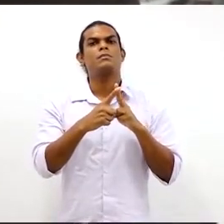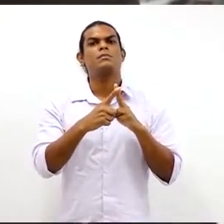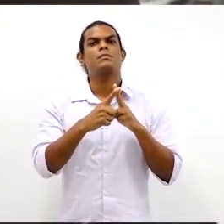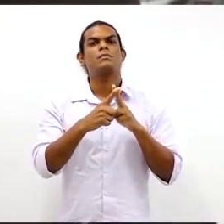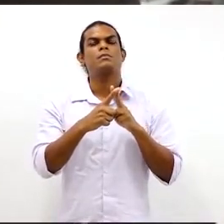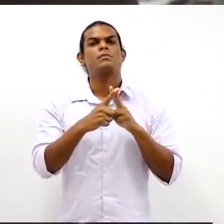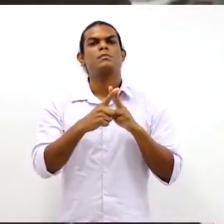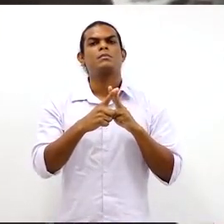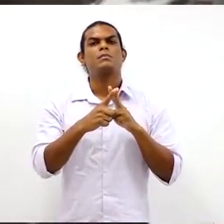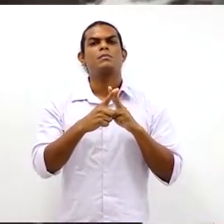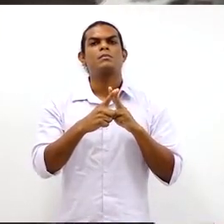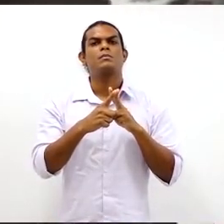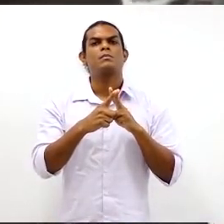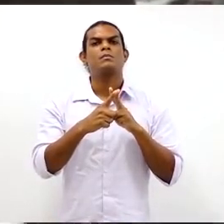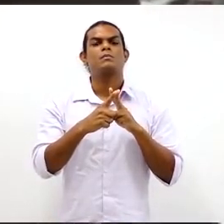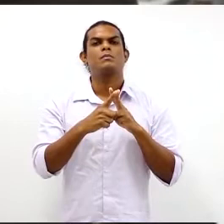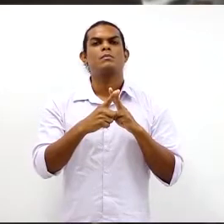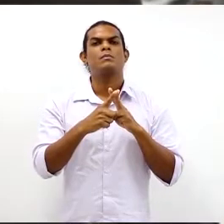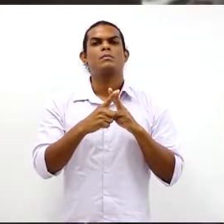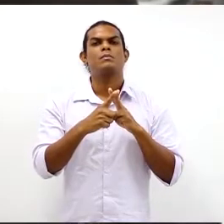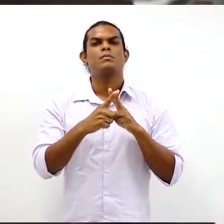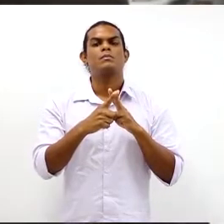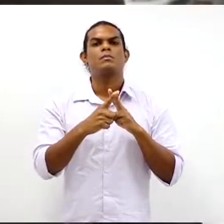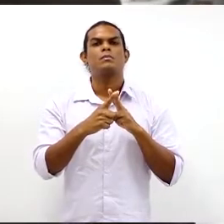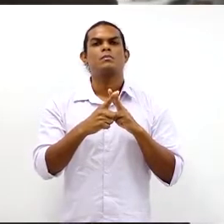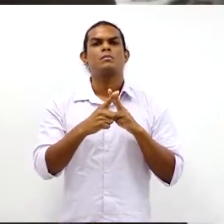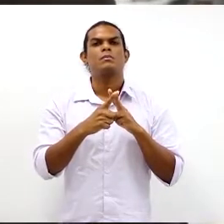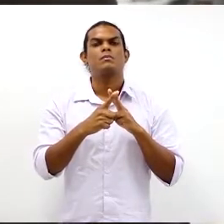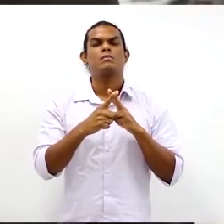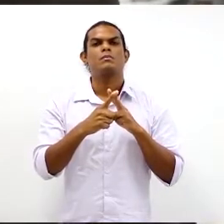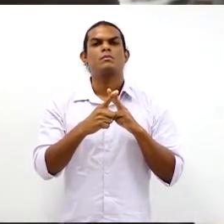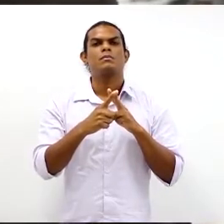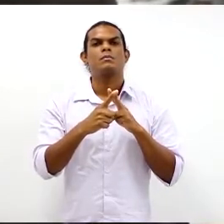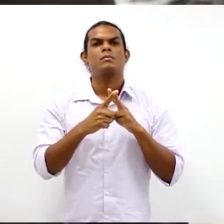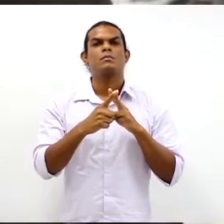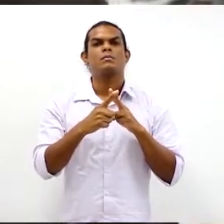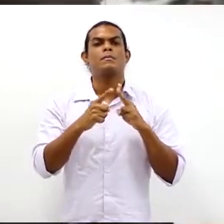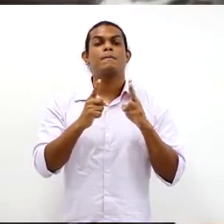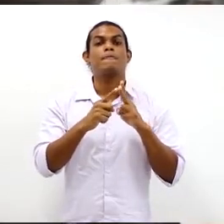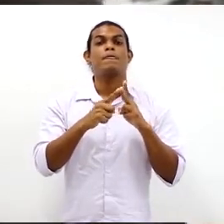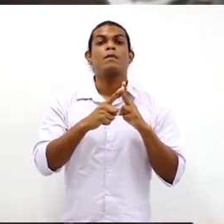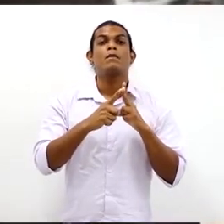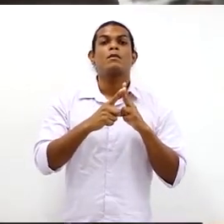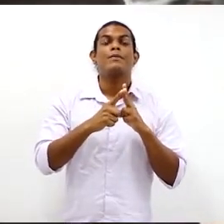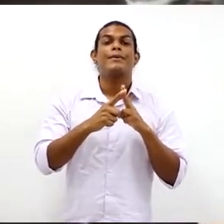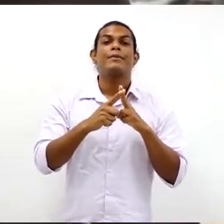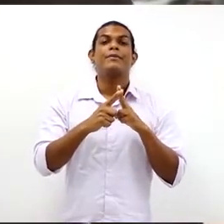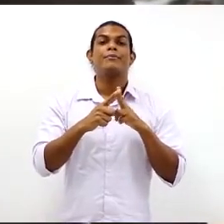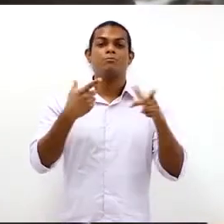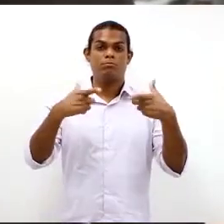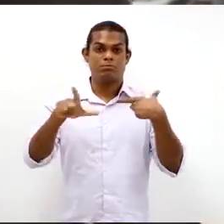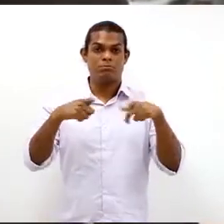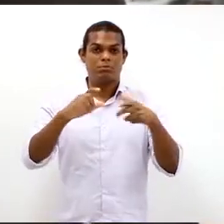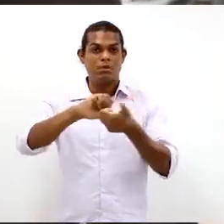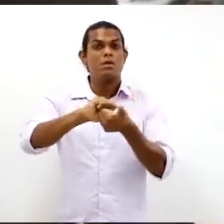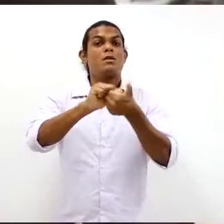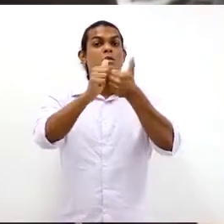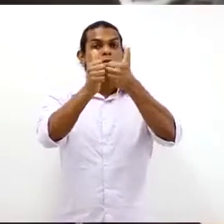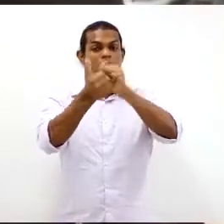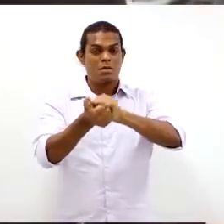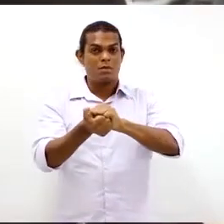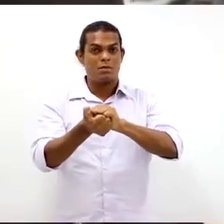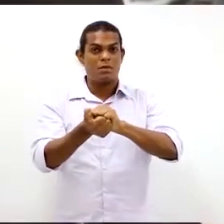falar sobre a questão do conceito, das concepções de ergonomia. Que é o homem adaptar-se exatamente aos